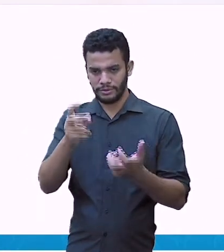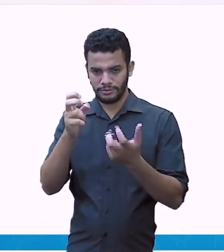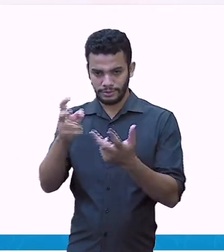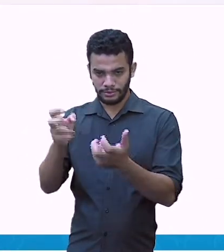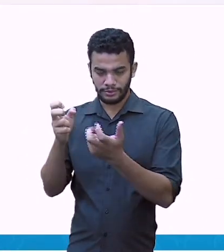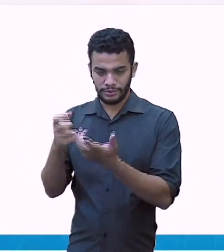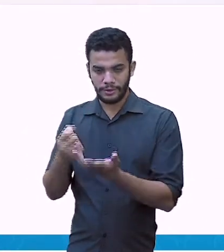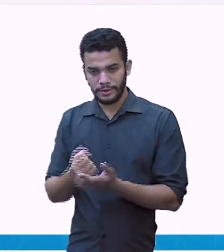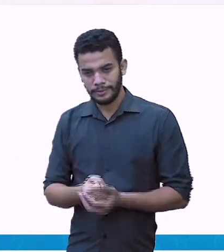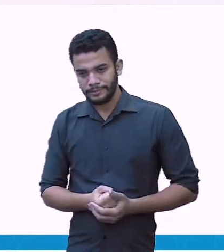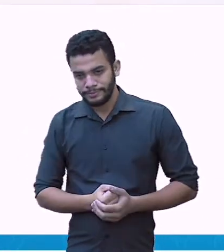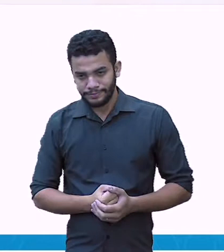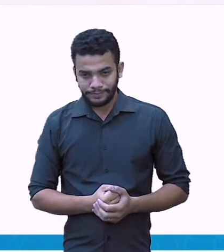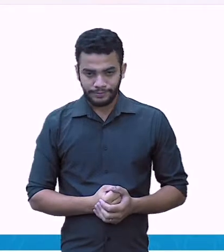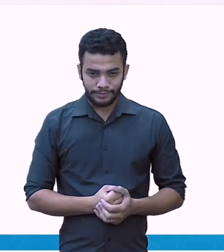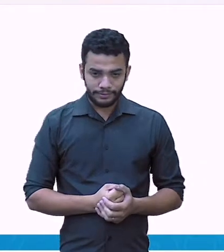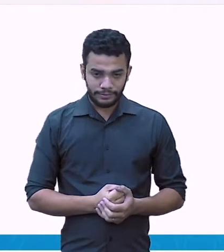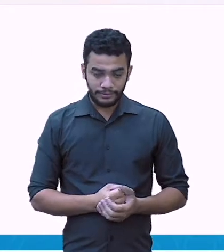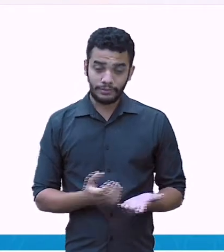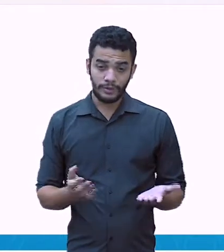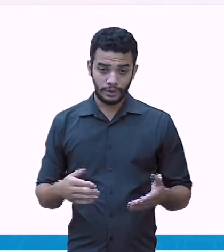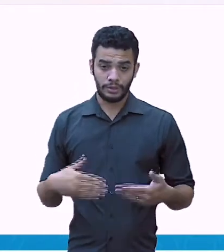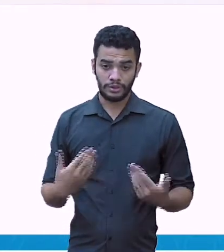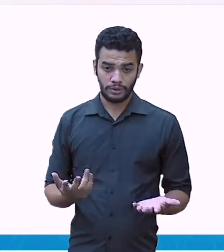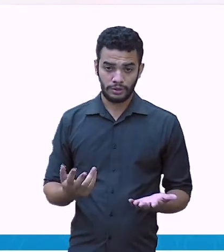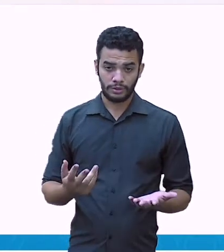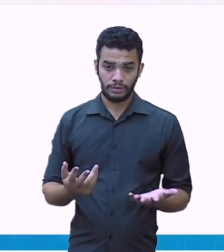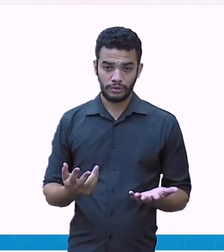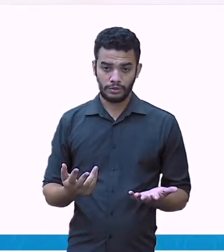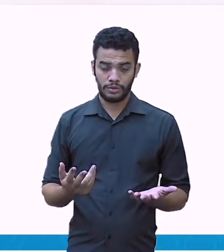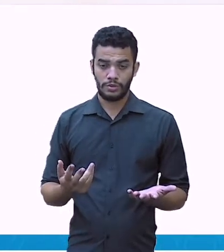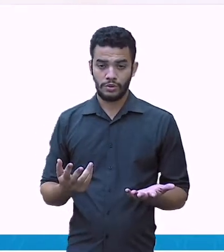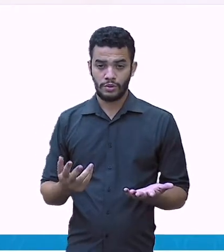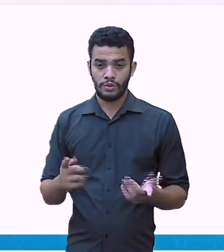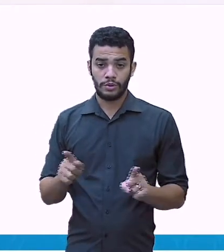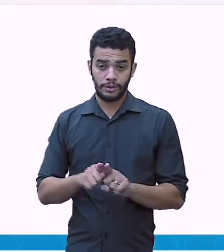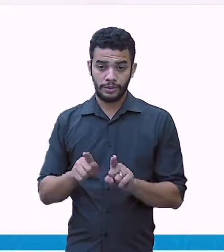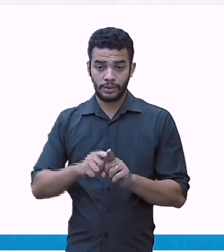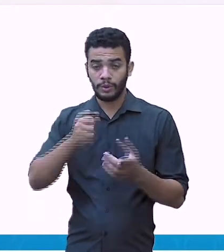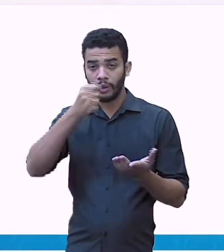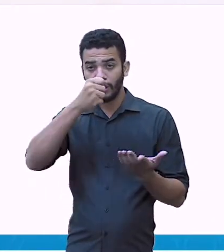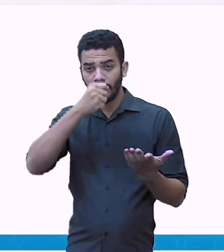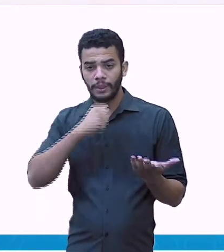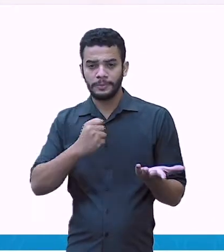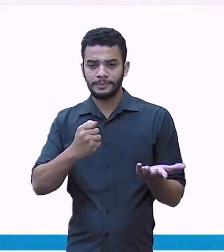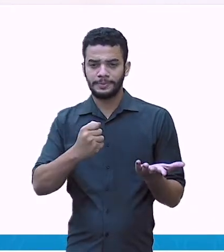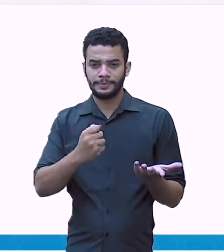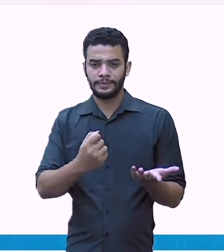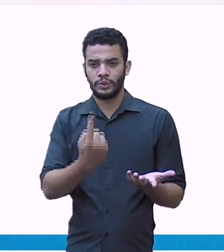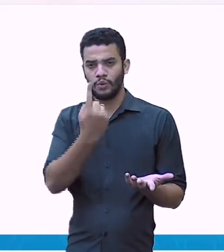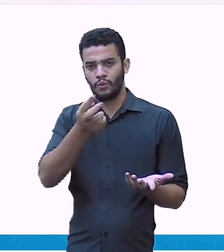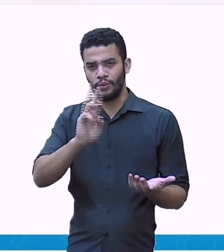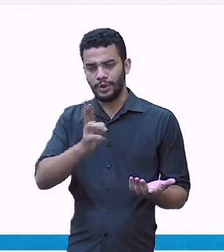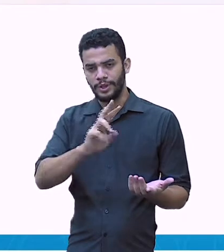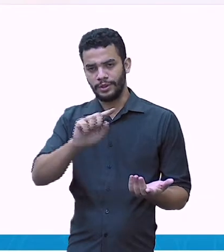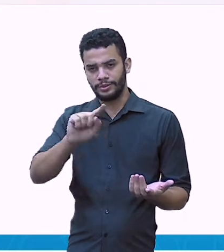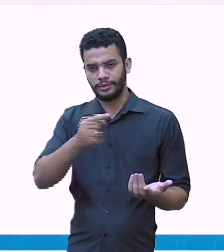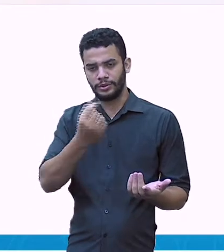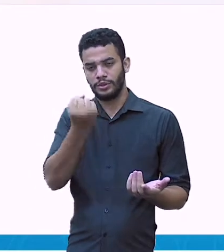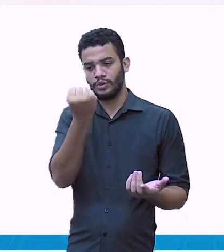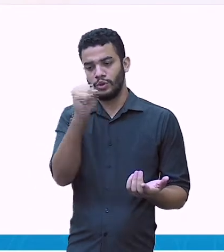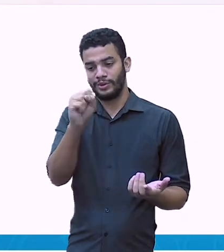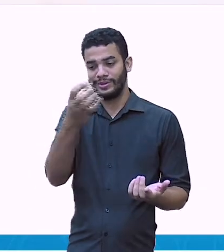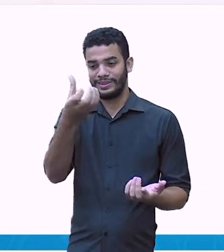milkshake, nove reais e setenta e cinco centavos. E o sorvete, um real e oitenta e seis